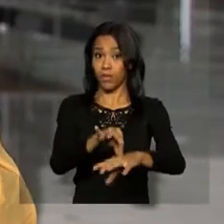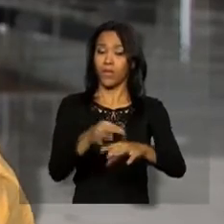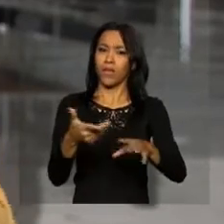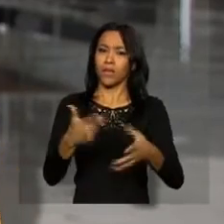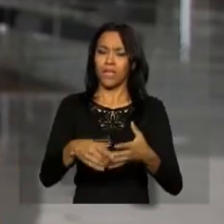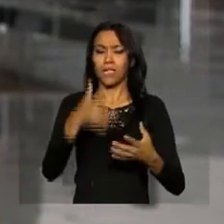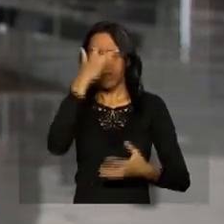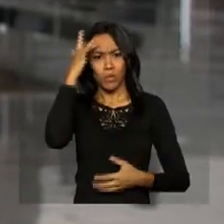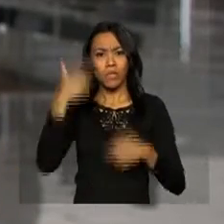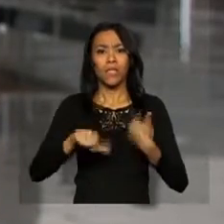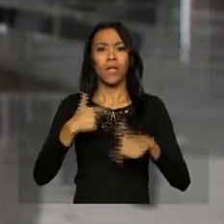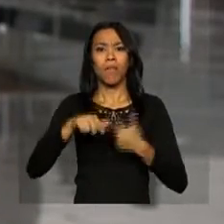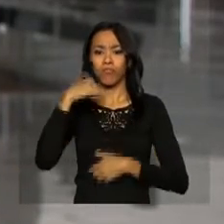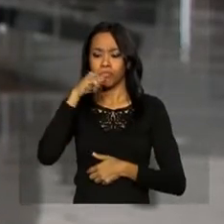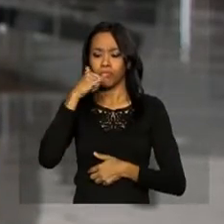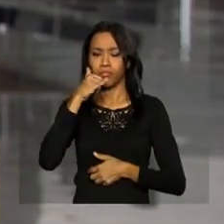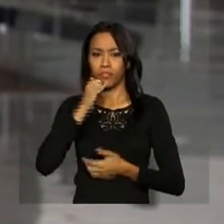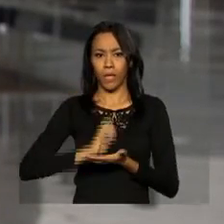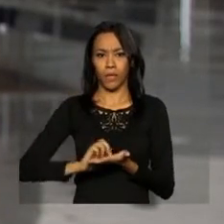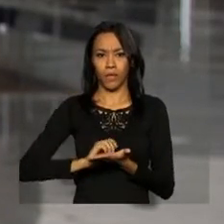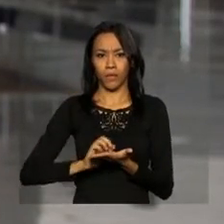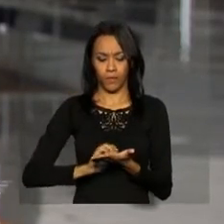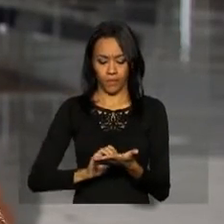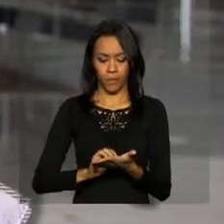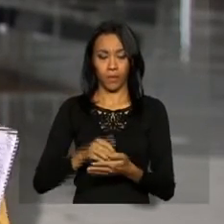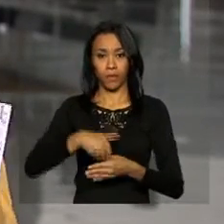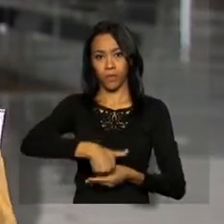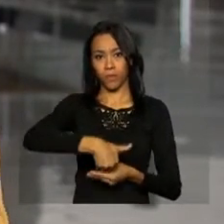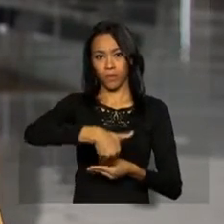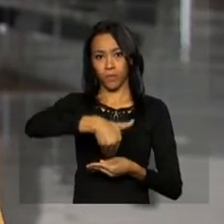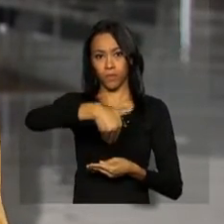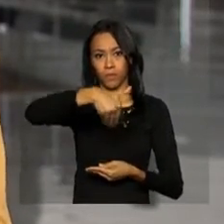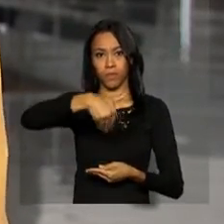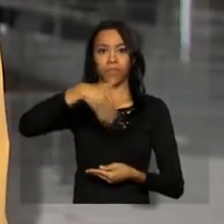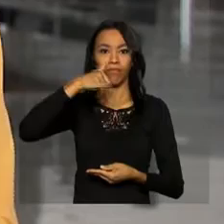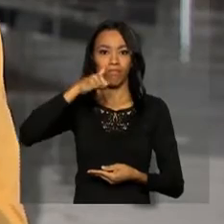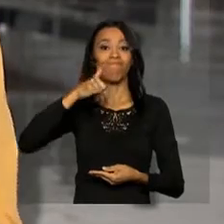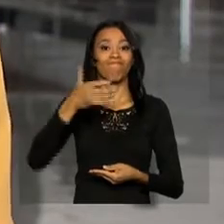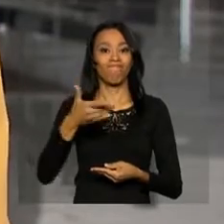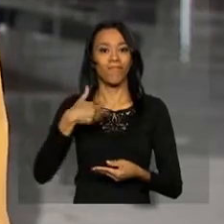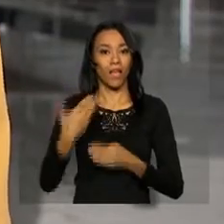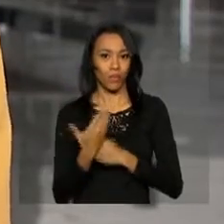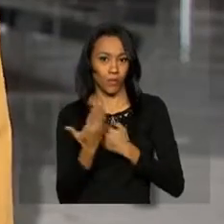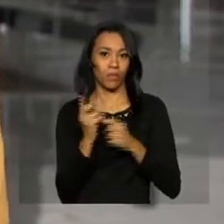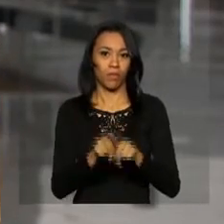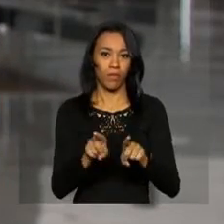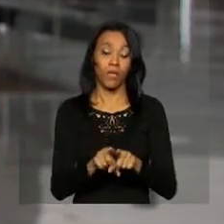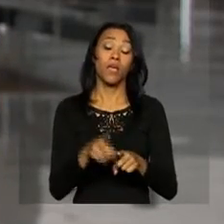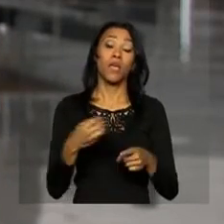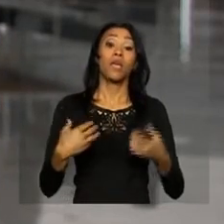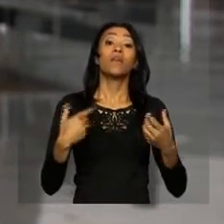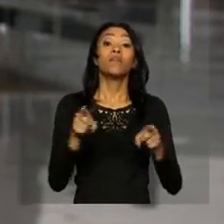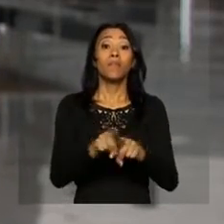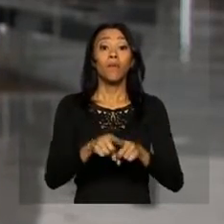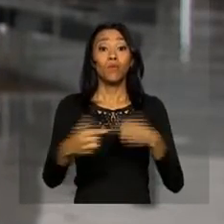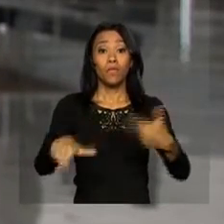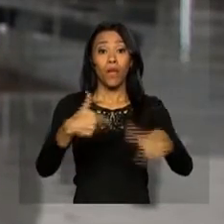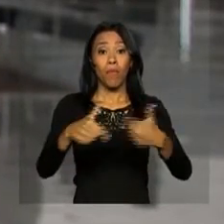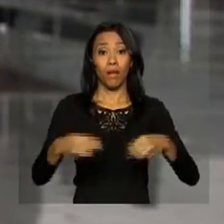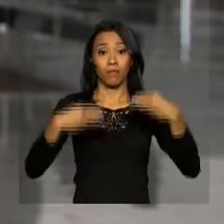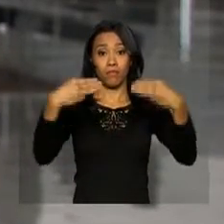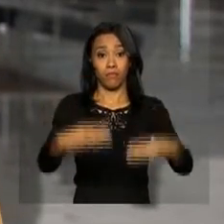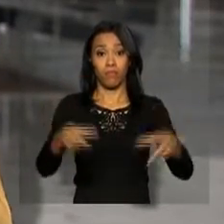dos leitores de luz, os leituristas, como você falou, eu vou falar de uma outra medida anunciada pelo Ministério de Minas e Energia.